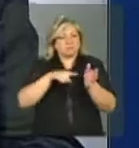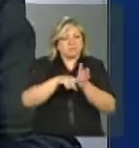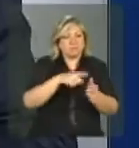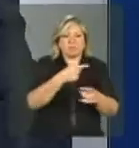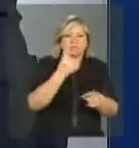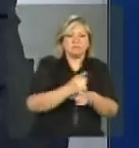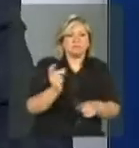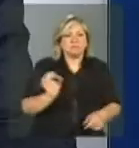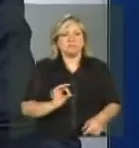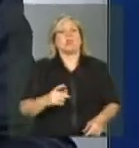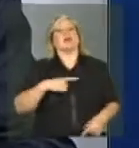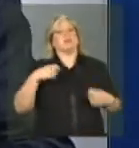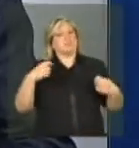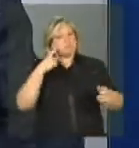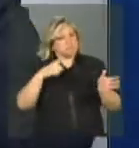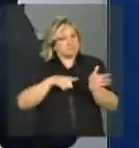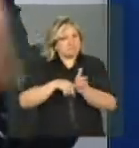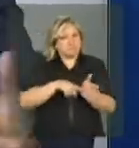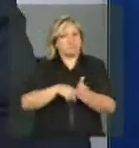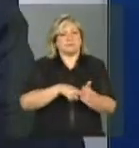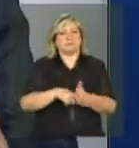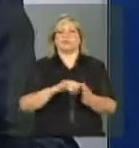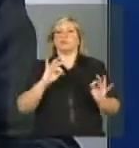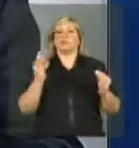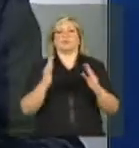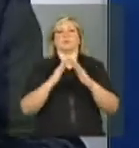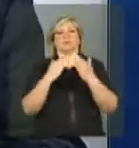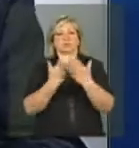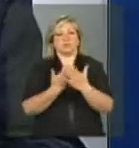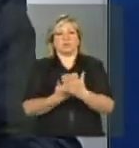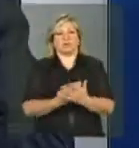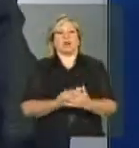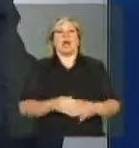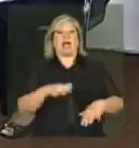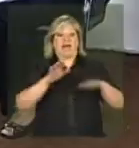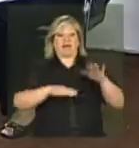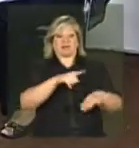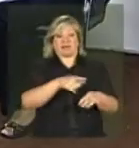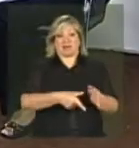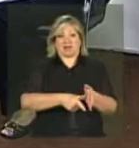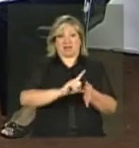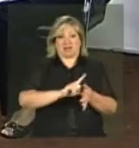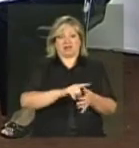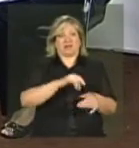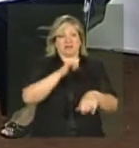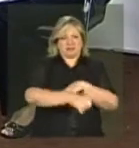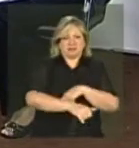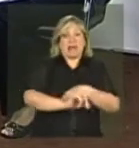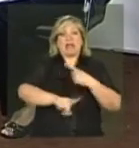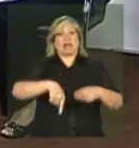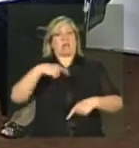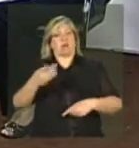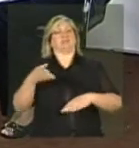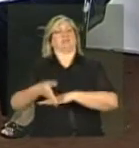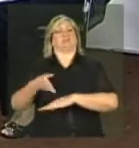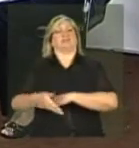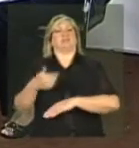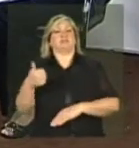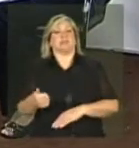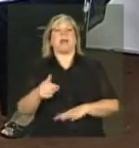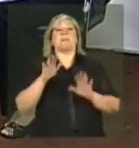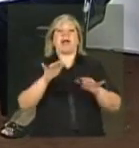em alguma escola, no período seguinte é feito corretamente a atualização, o registro. Isto é comum em uma operação tão